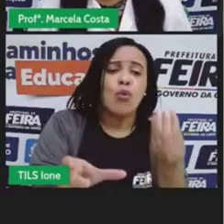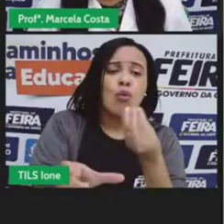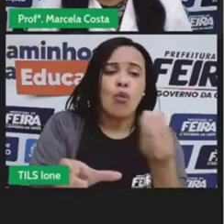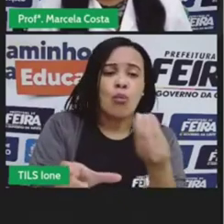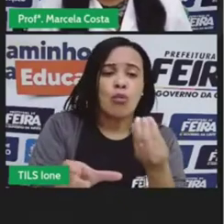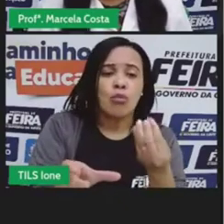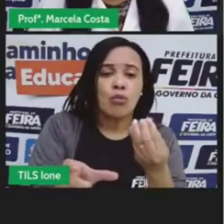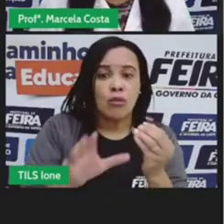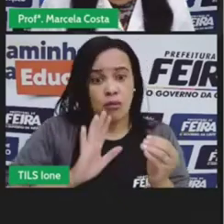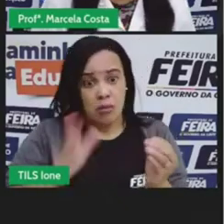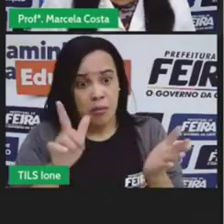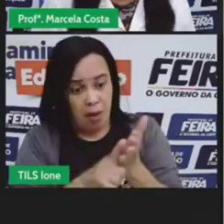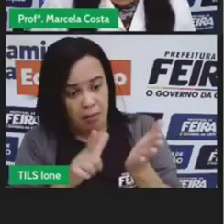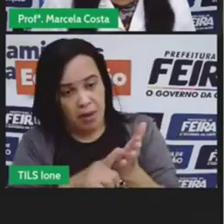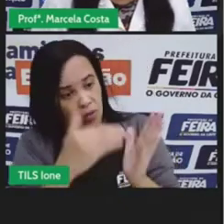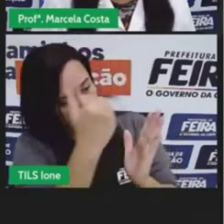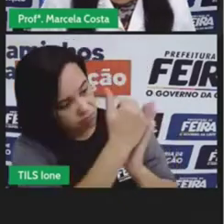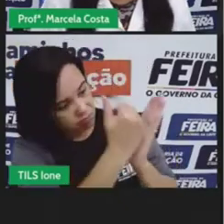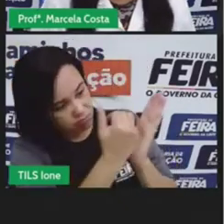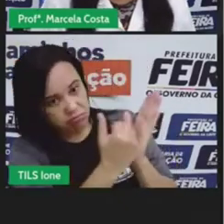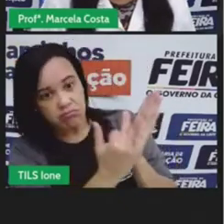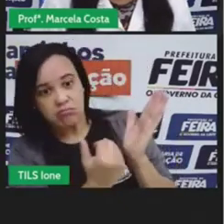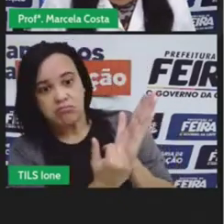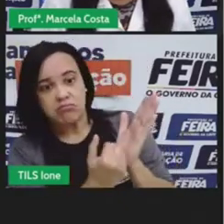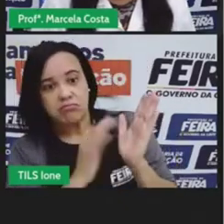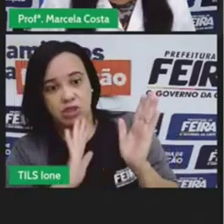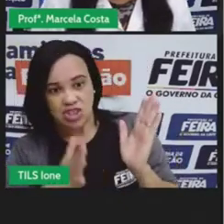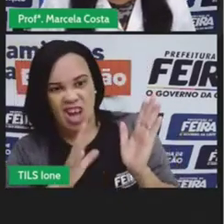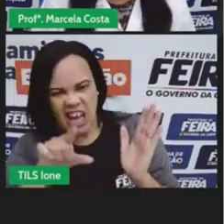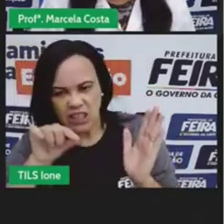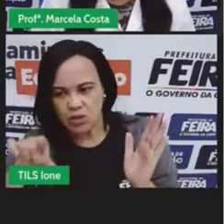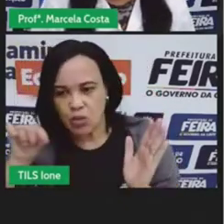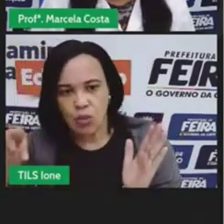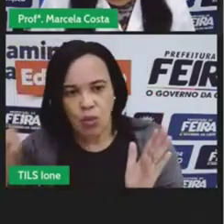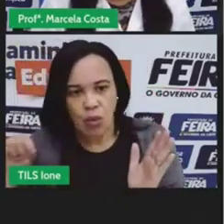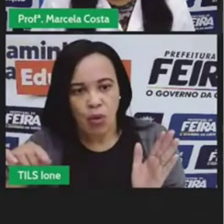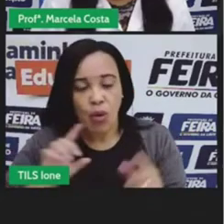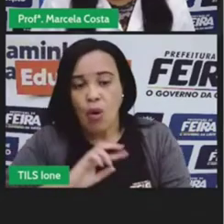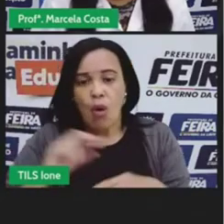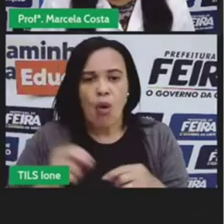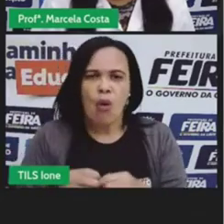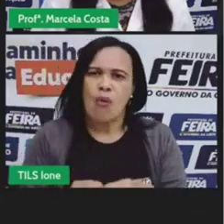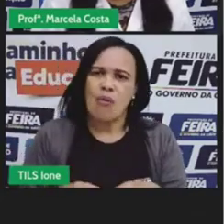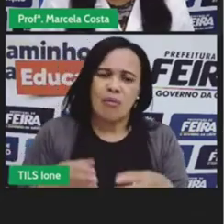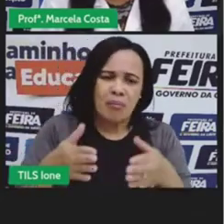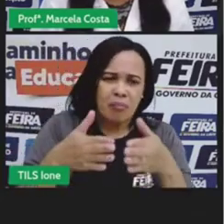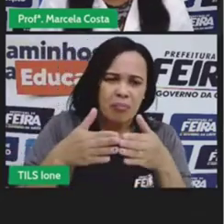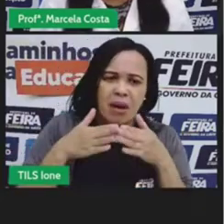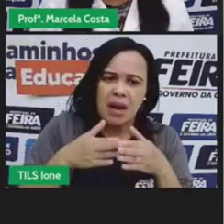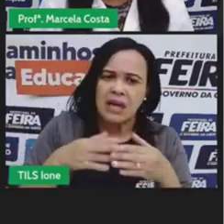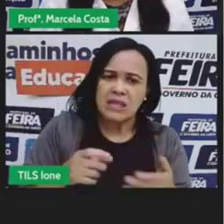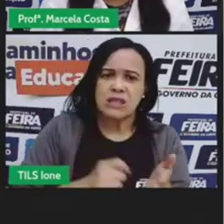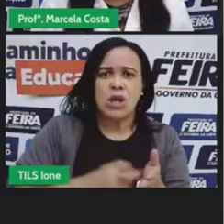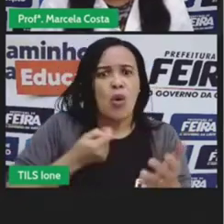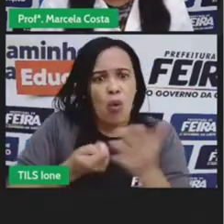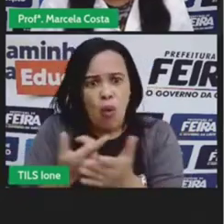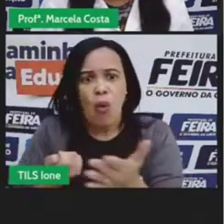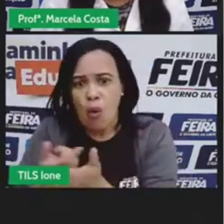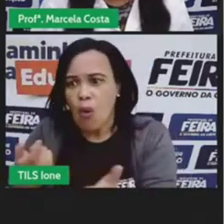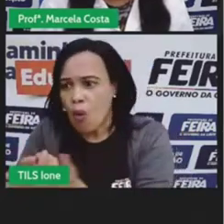casa com a lista de compras do que você, seus familiares, seus responsáveis vão comprar?